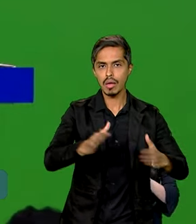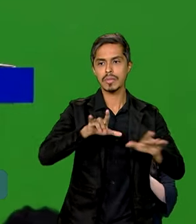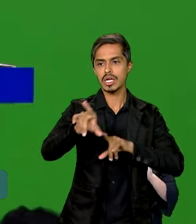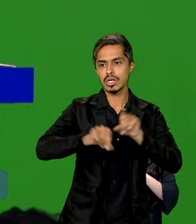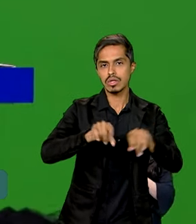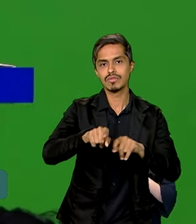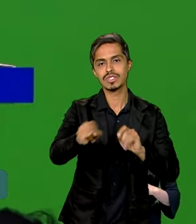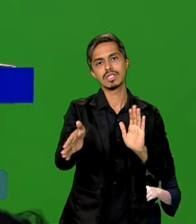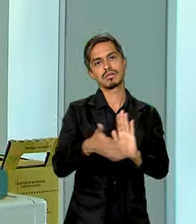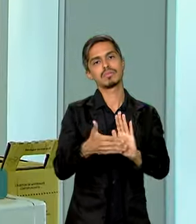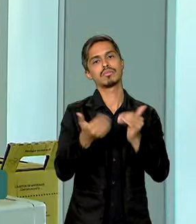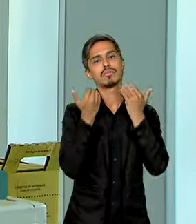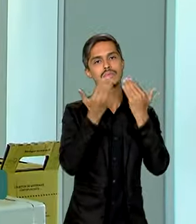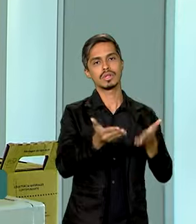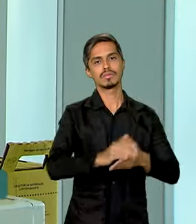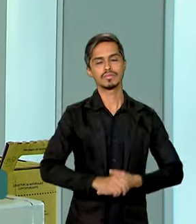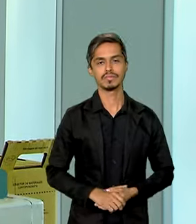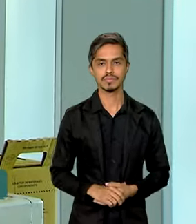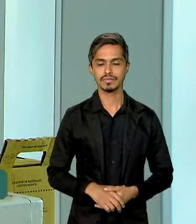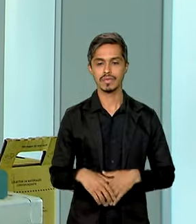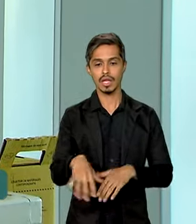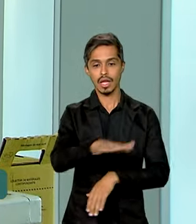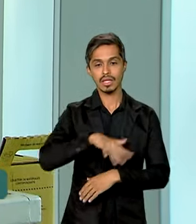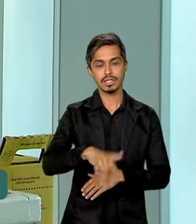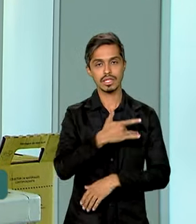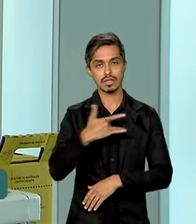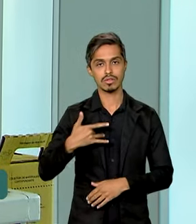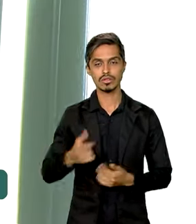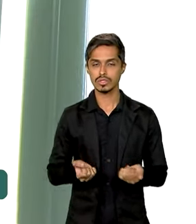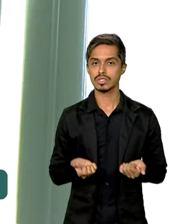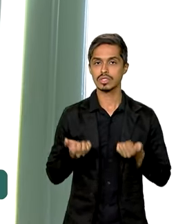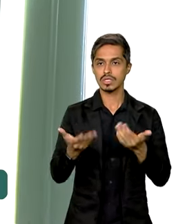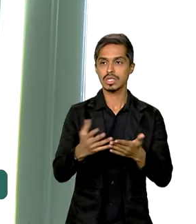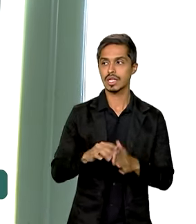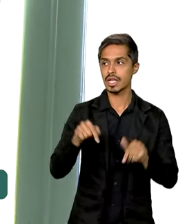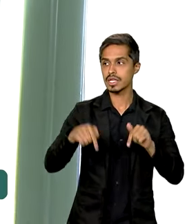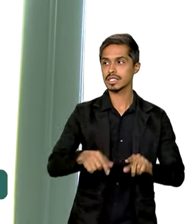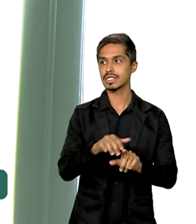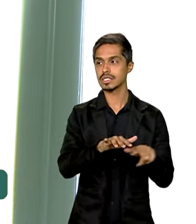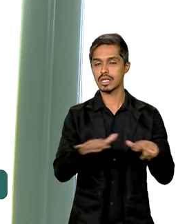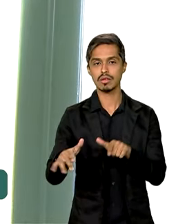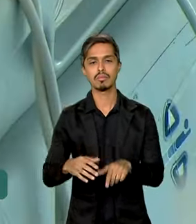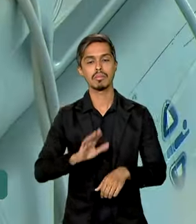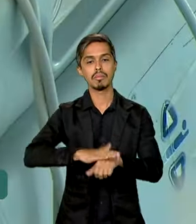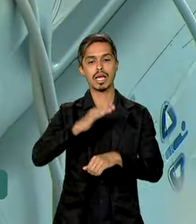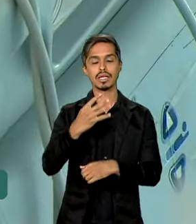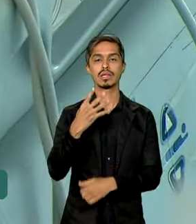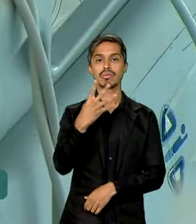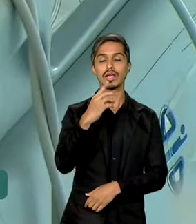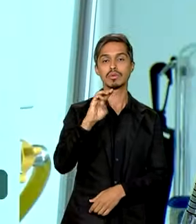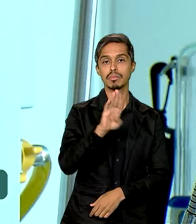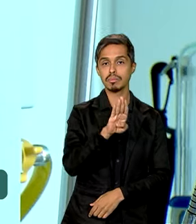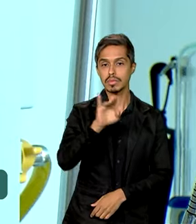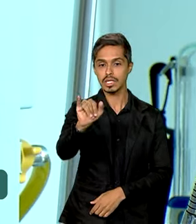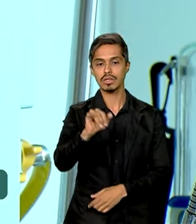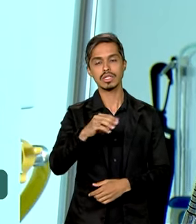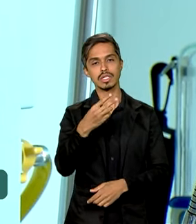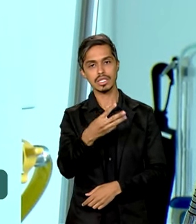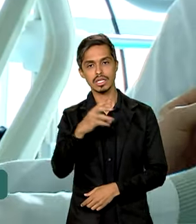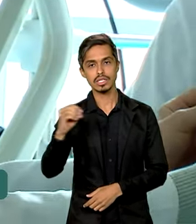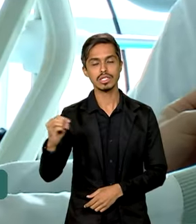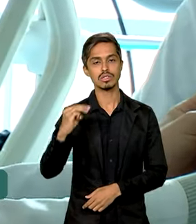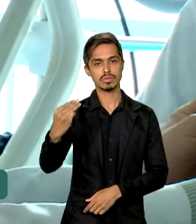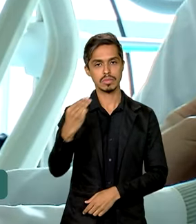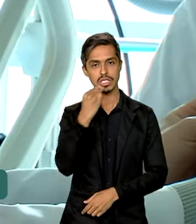apresentem suas propostas. Na área da saúde, foram repassados esta semana mais 4 bilhões e 300